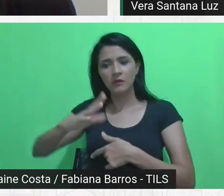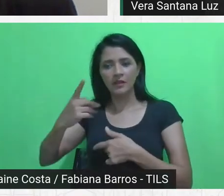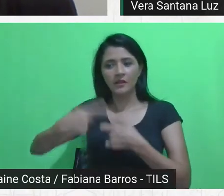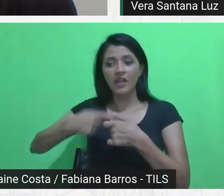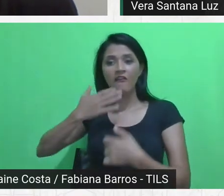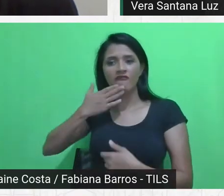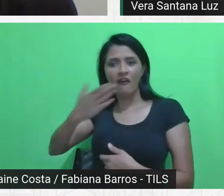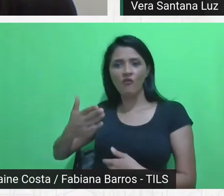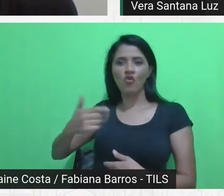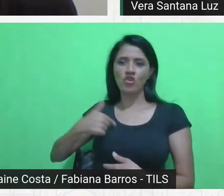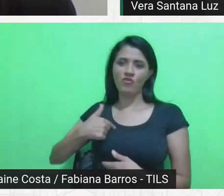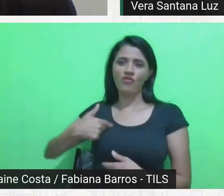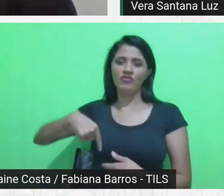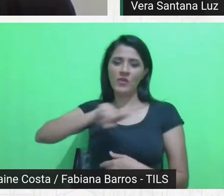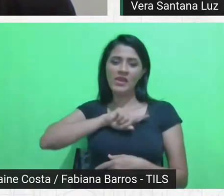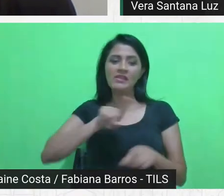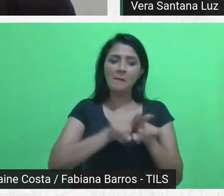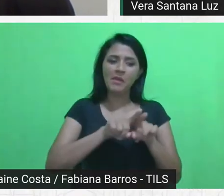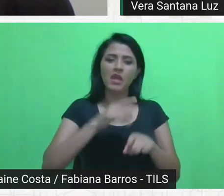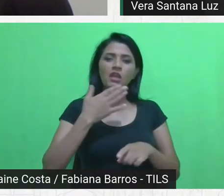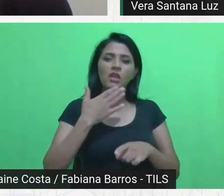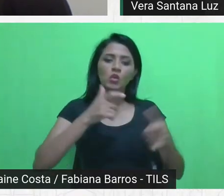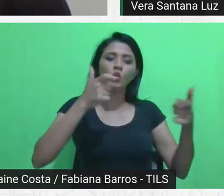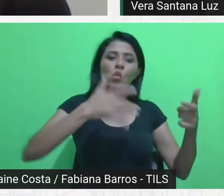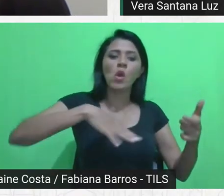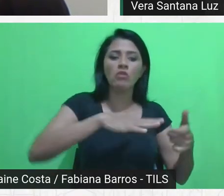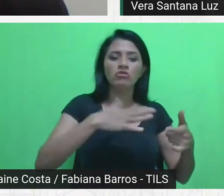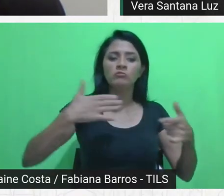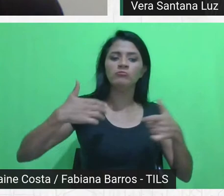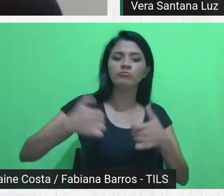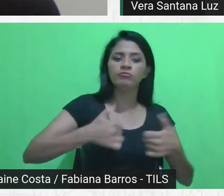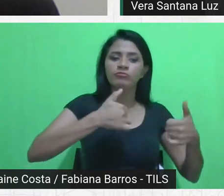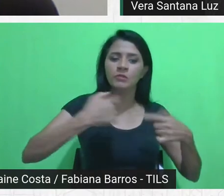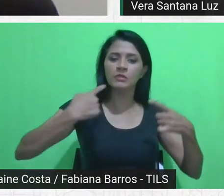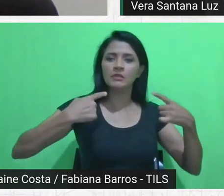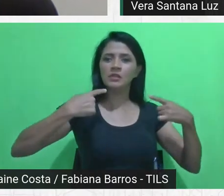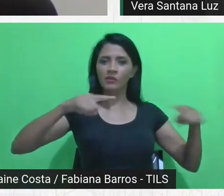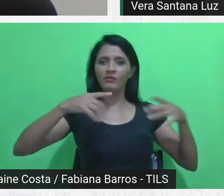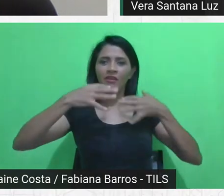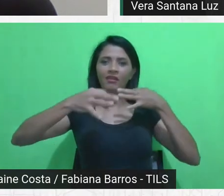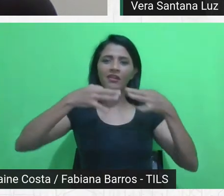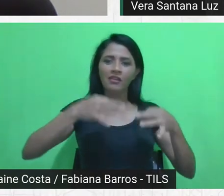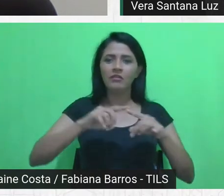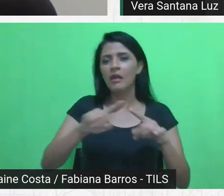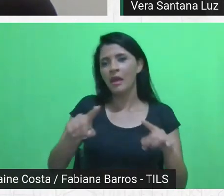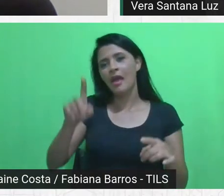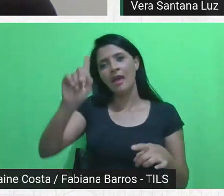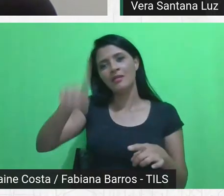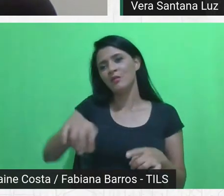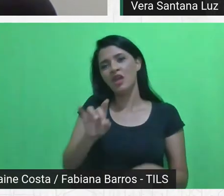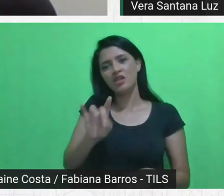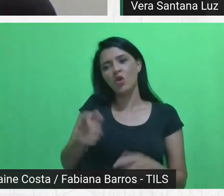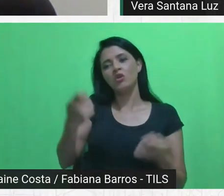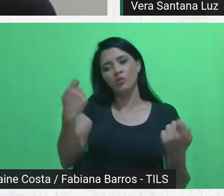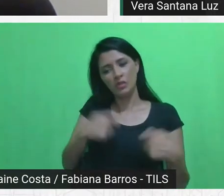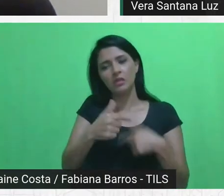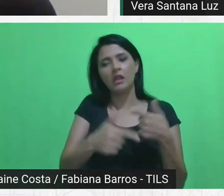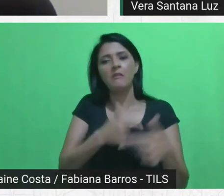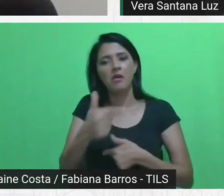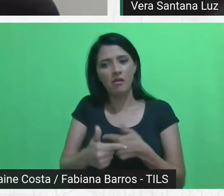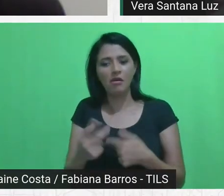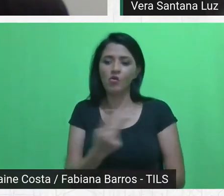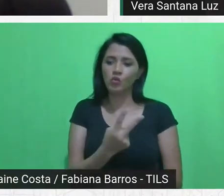gente tem tentado nesses últimos anos agora, que espero que passe um campo favorável, mas se não passa, a gente tem que trabalhar contra.